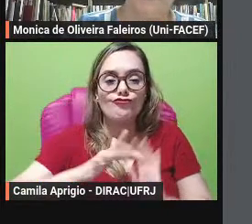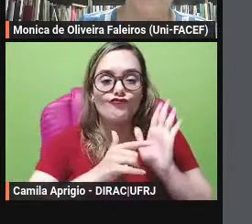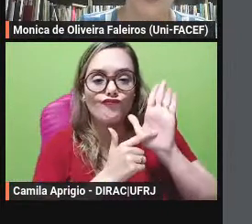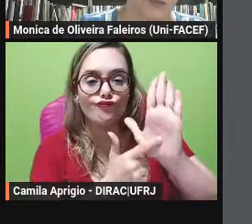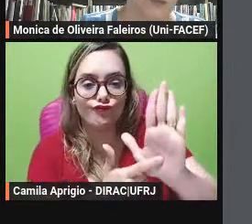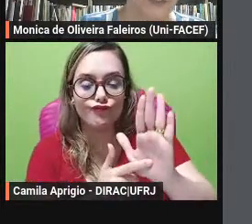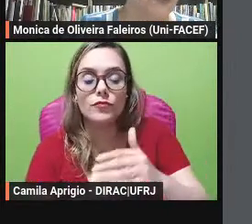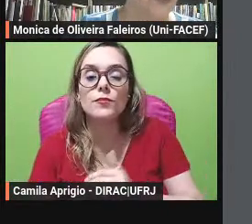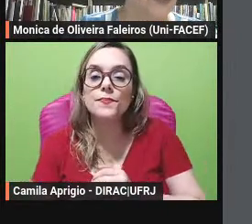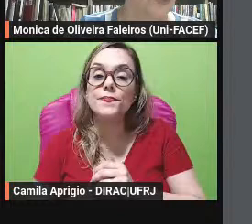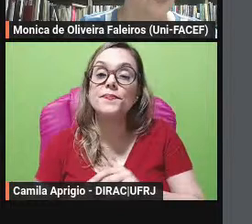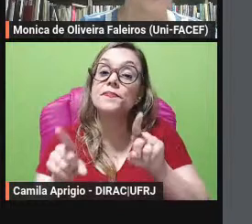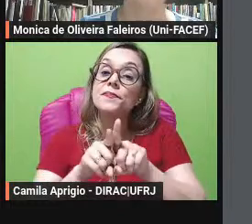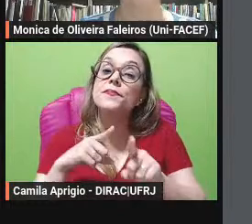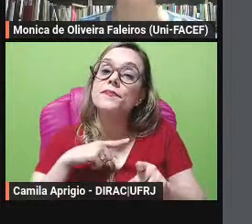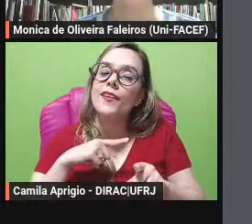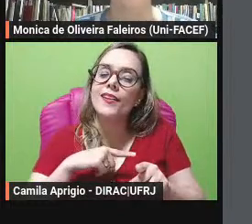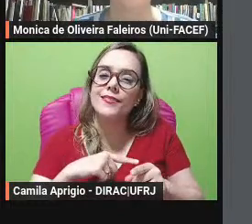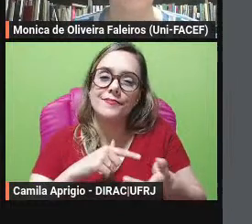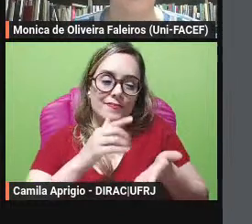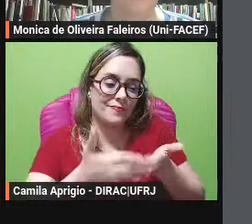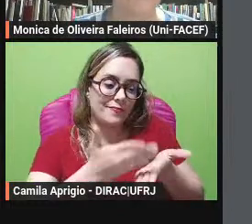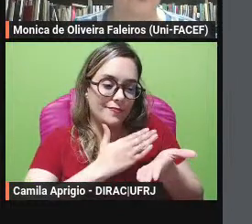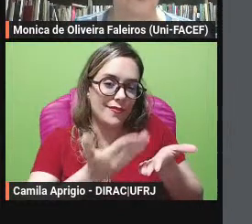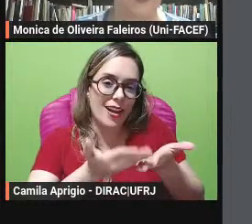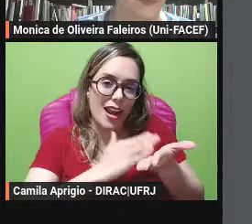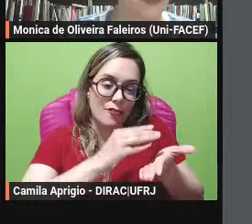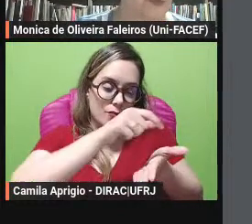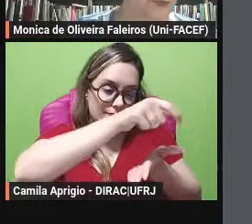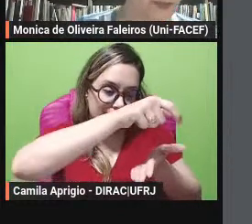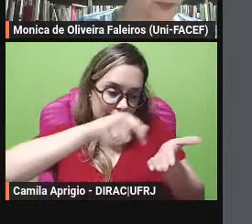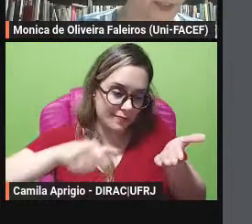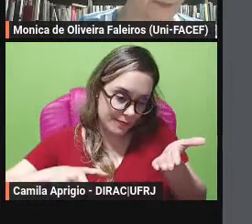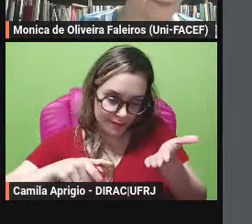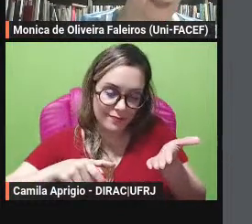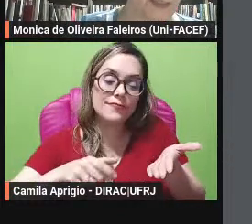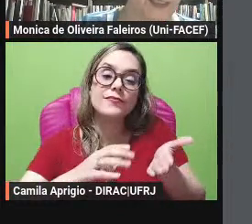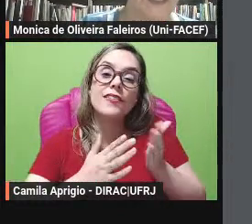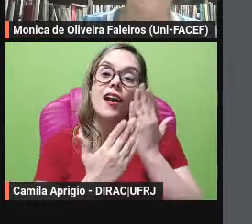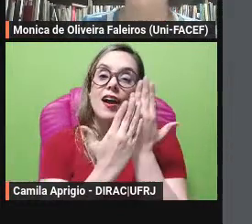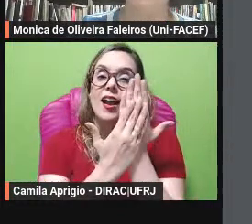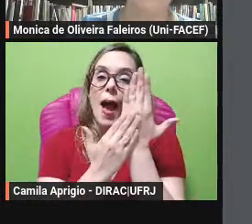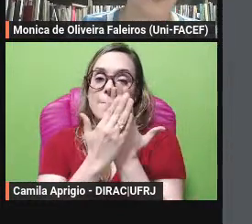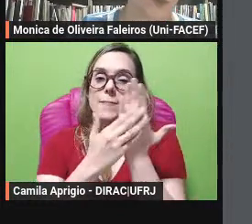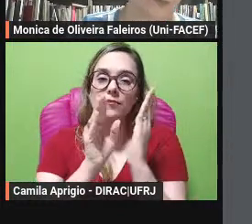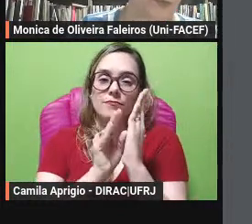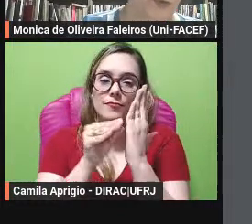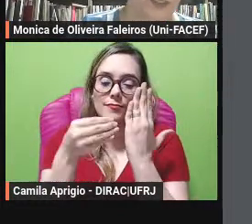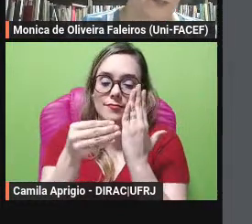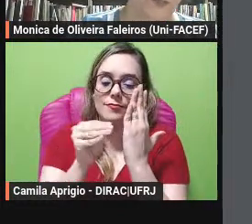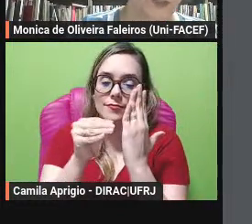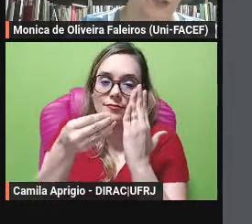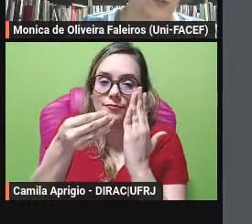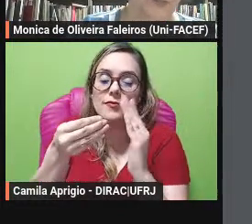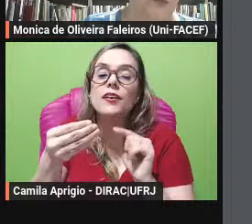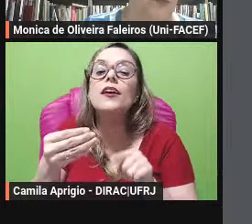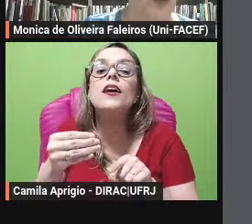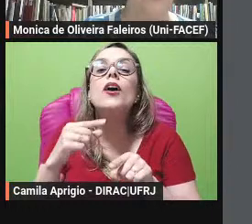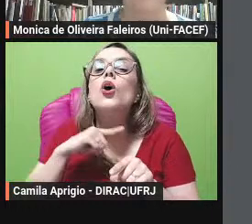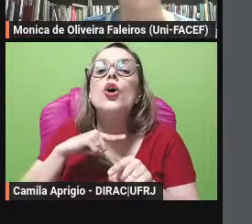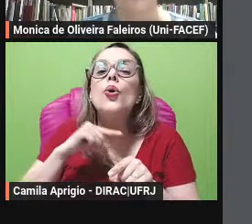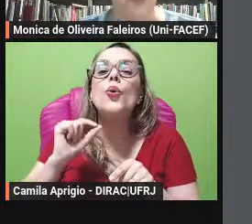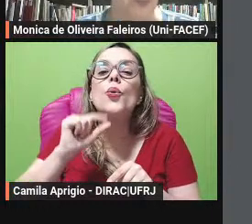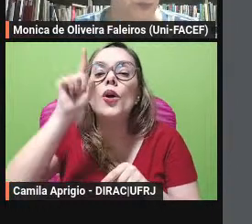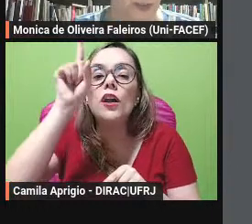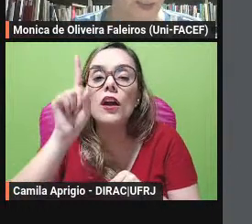interessante o texto se intitula confabular como vocês estão vendo aí inicialmente propõe um sentido para o